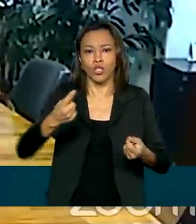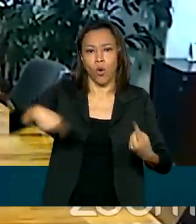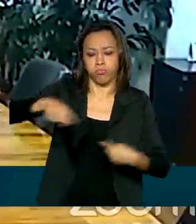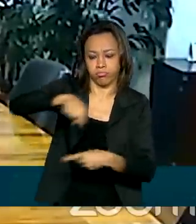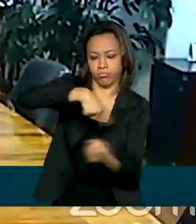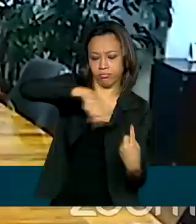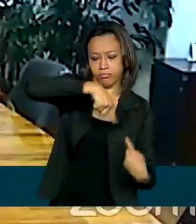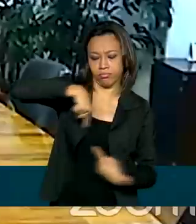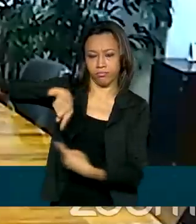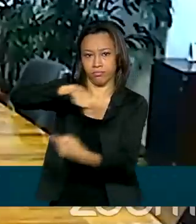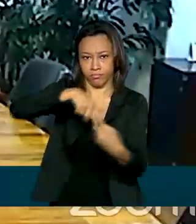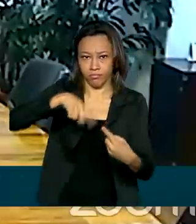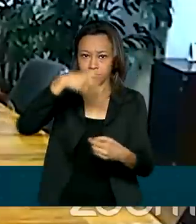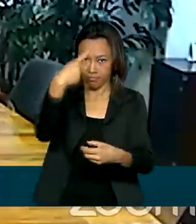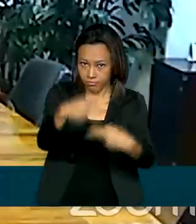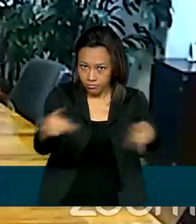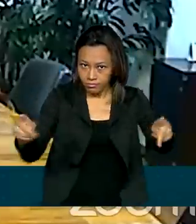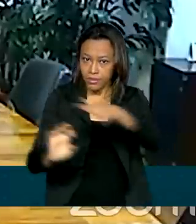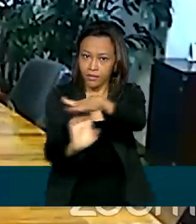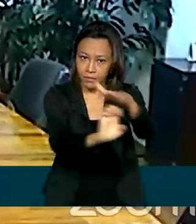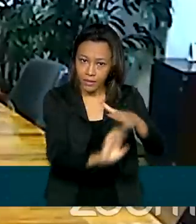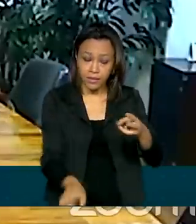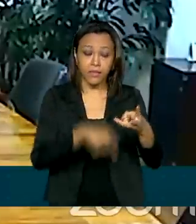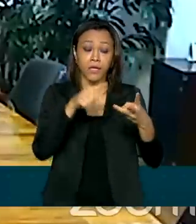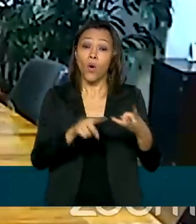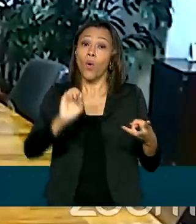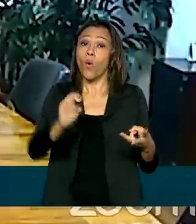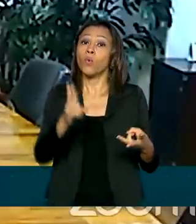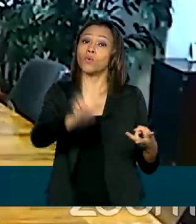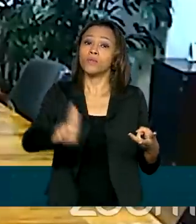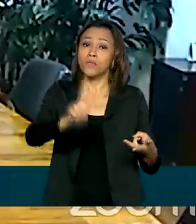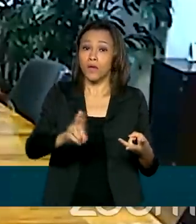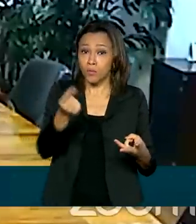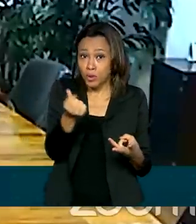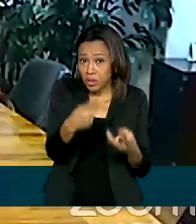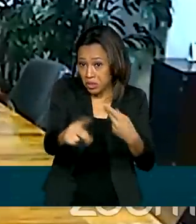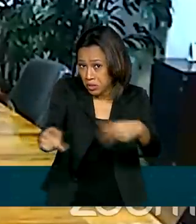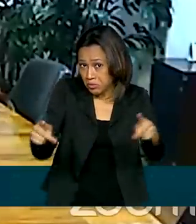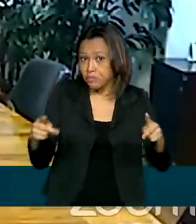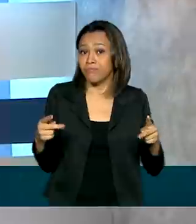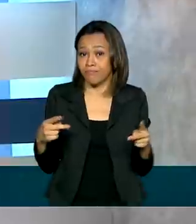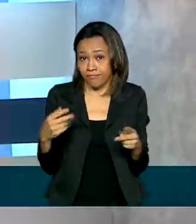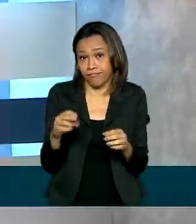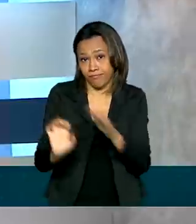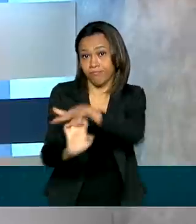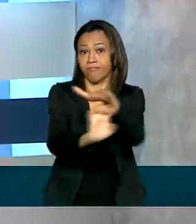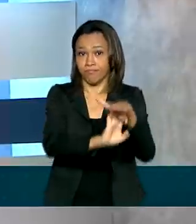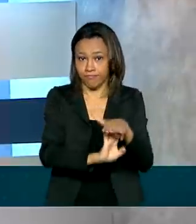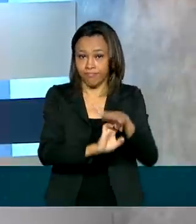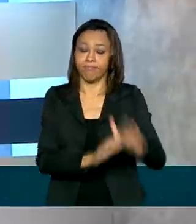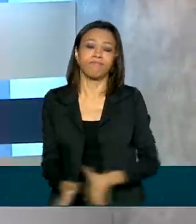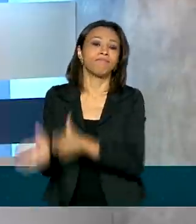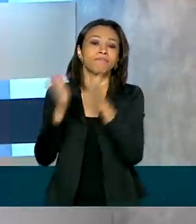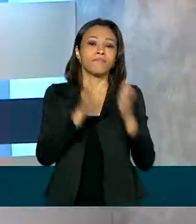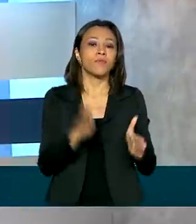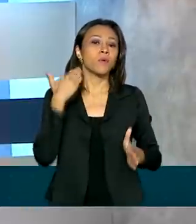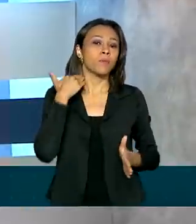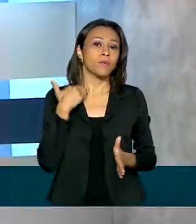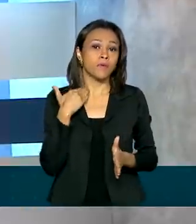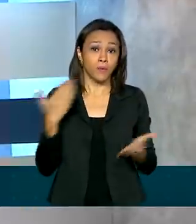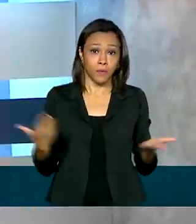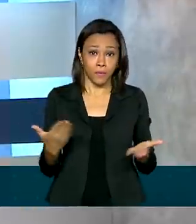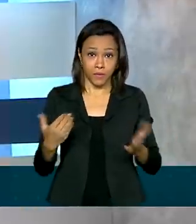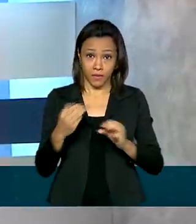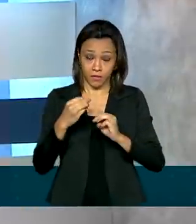casos, para usar uma parte desse dinheiro para melhorar as operações e ganhar em produtividade. E a Caixa libera hoje